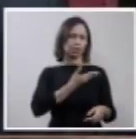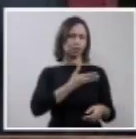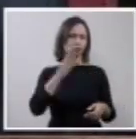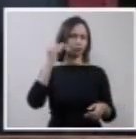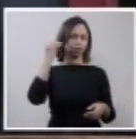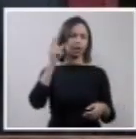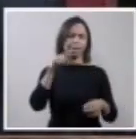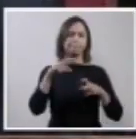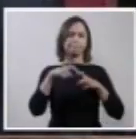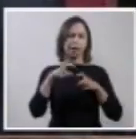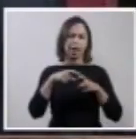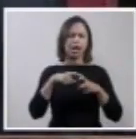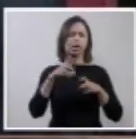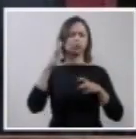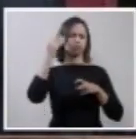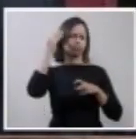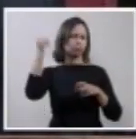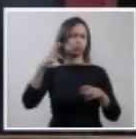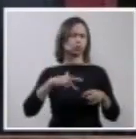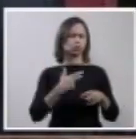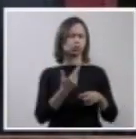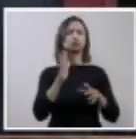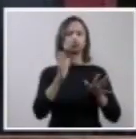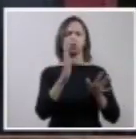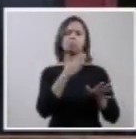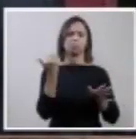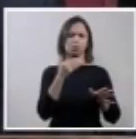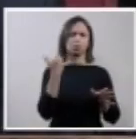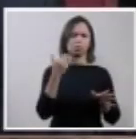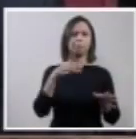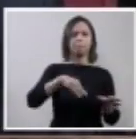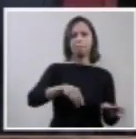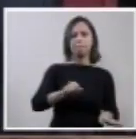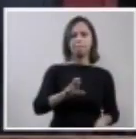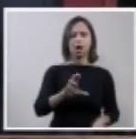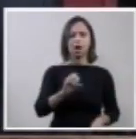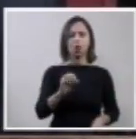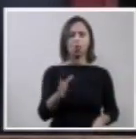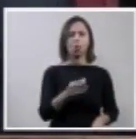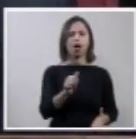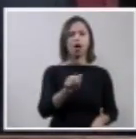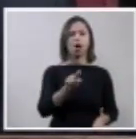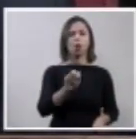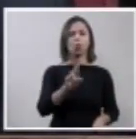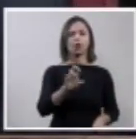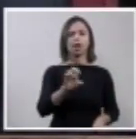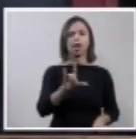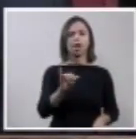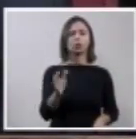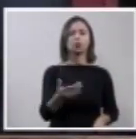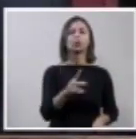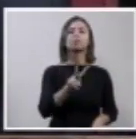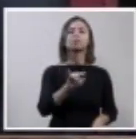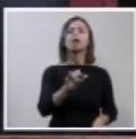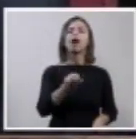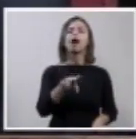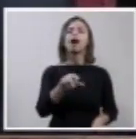médico cirurgião já falecido, Marco Aurélio Viana, em certo livro.